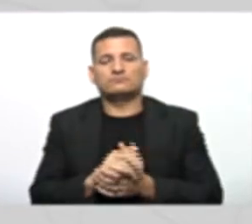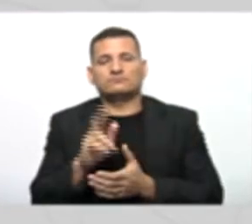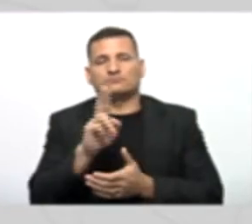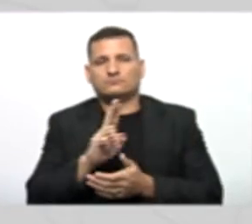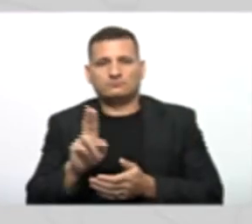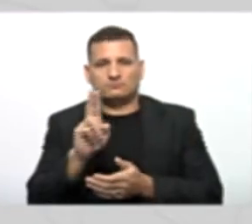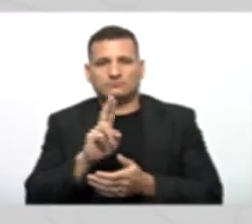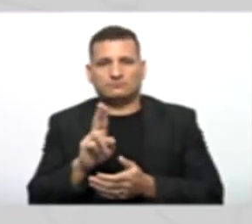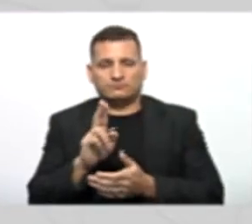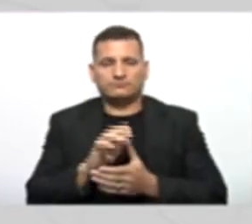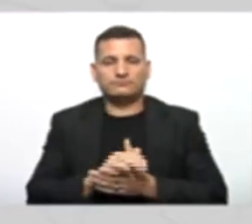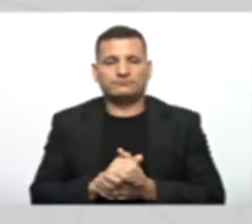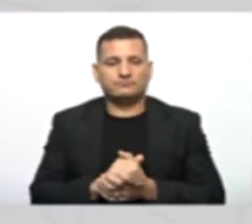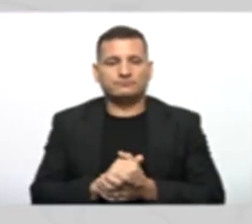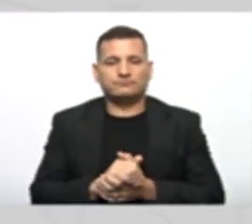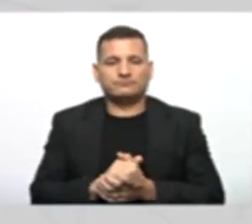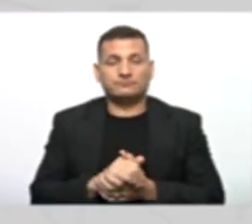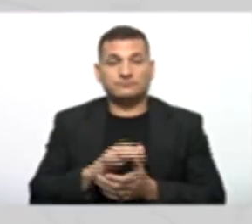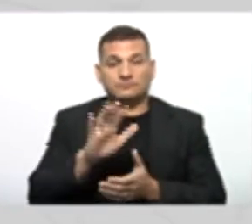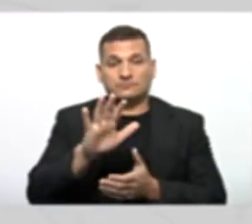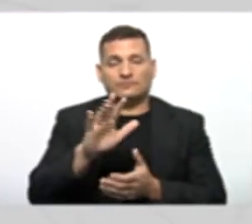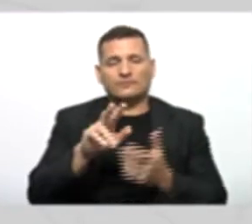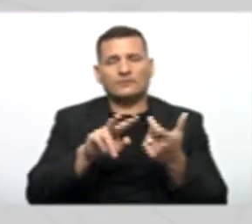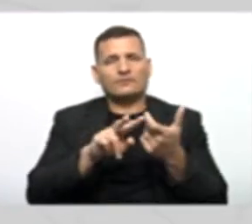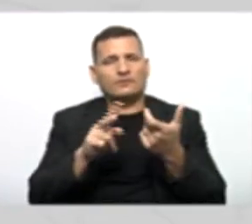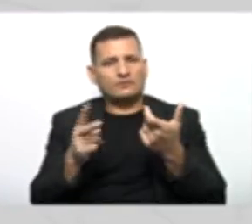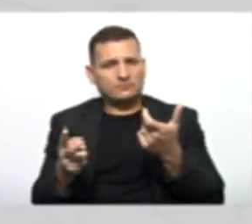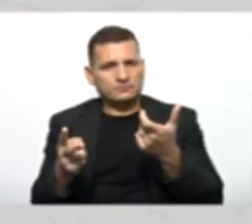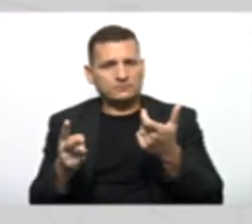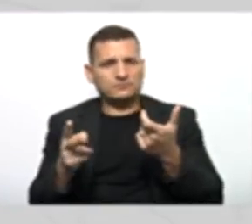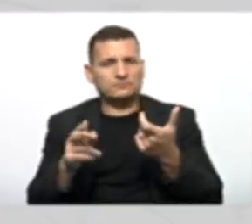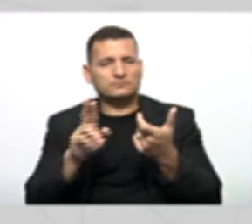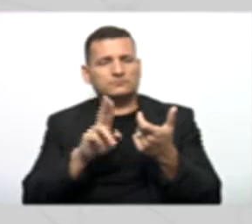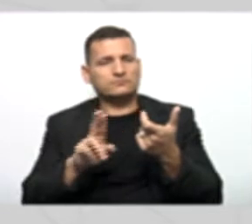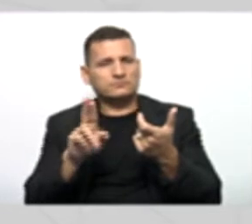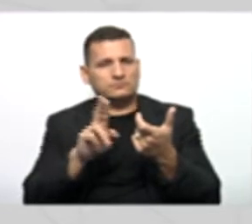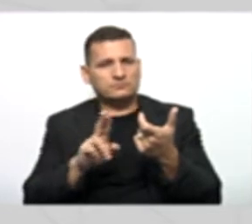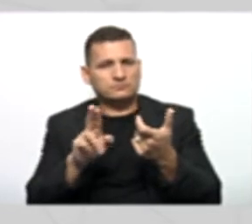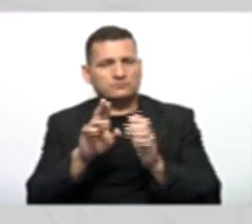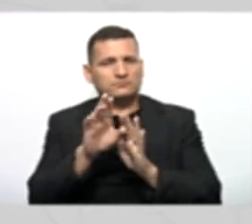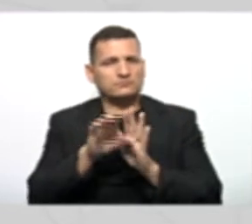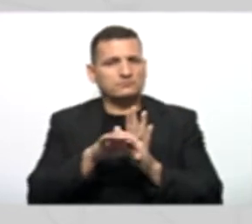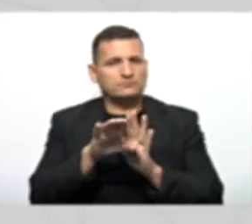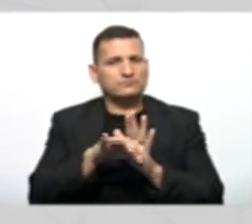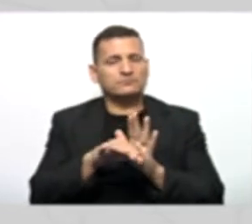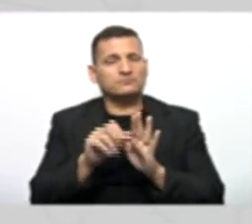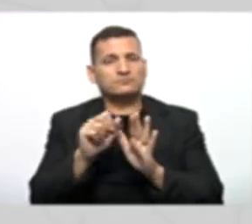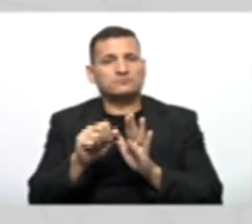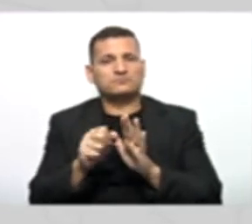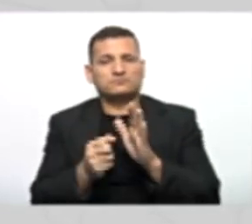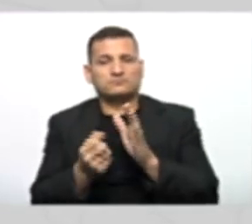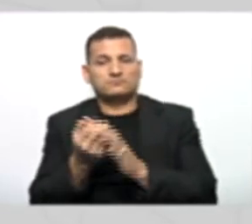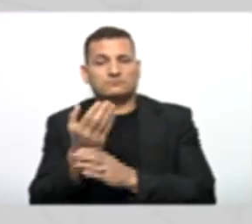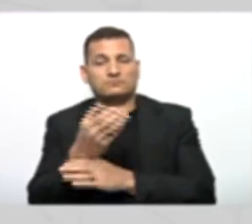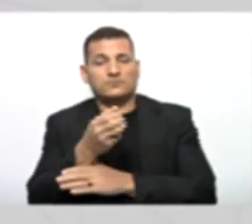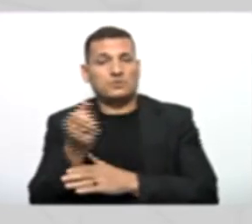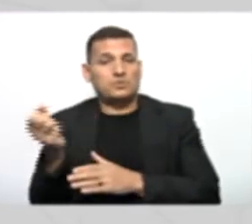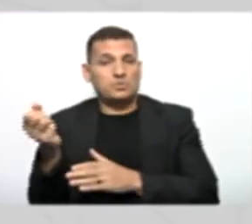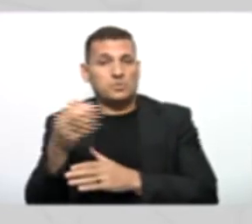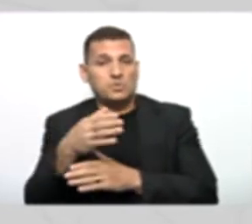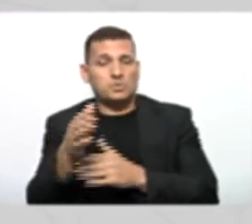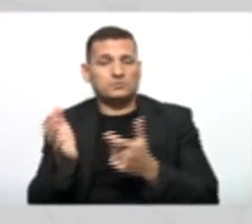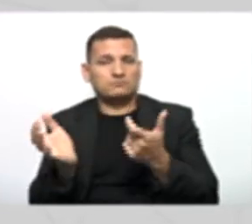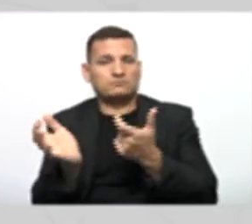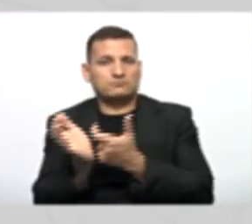de herança. Logo, ao utilizar e aplicar os conceitos sobre herança, podemos criar uma nova classe a partir de